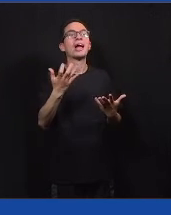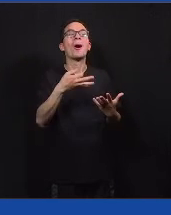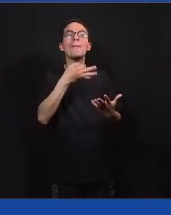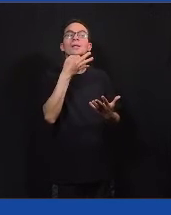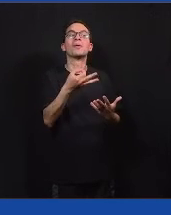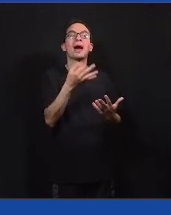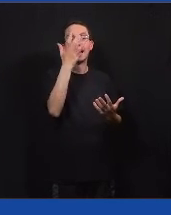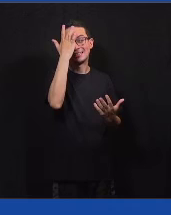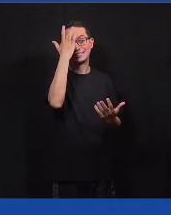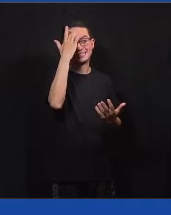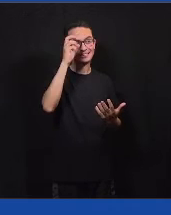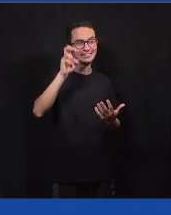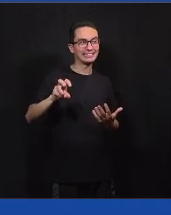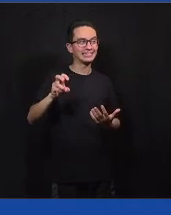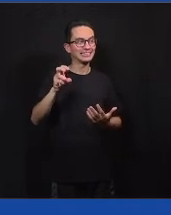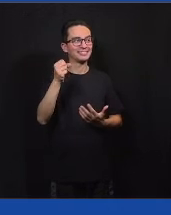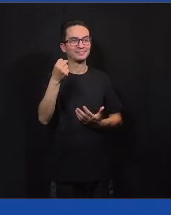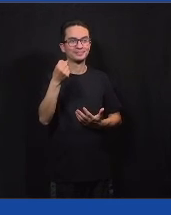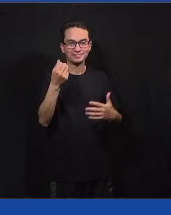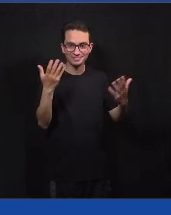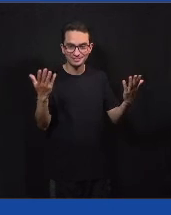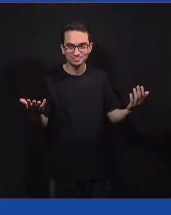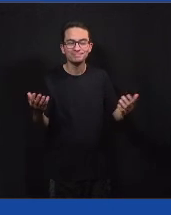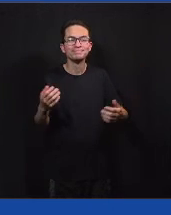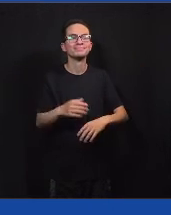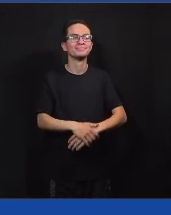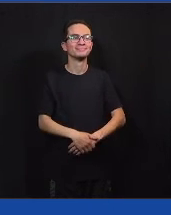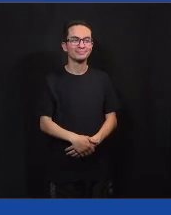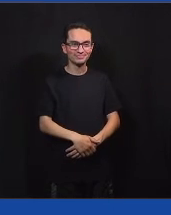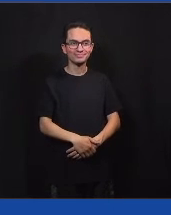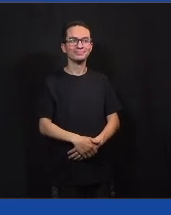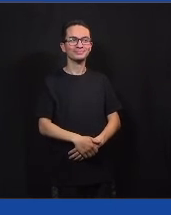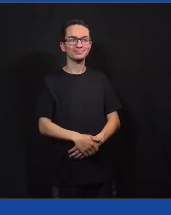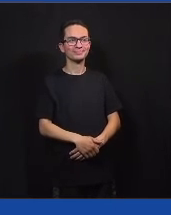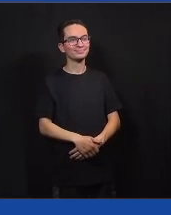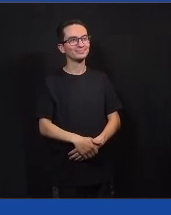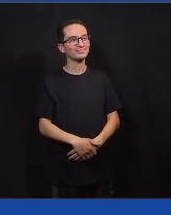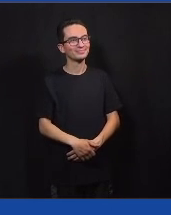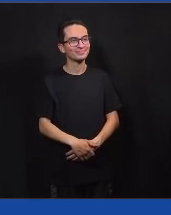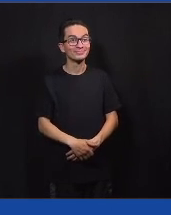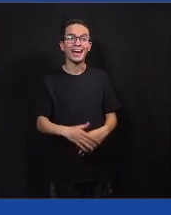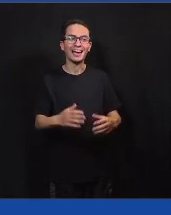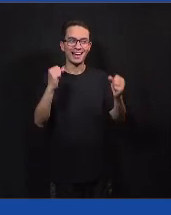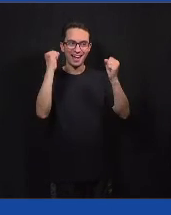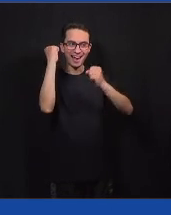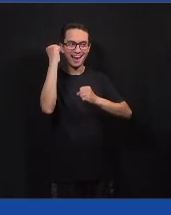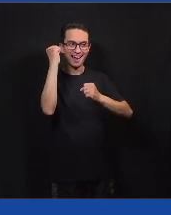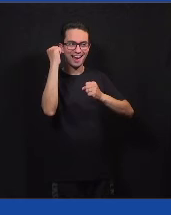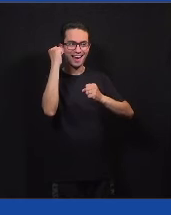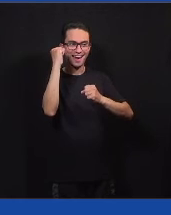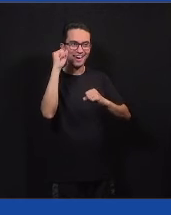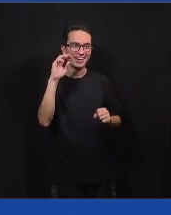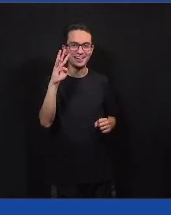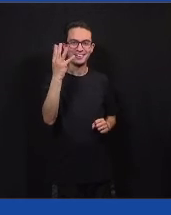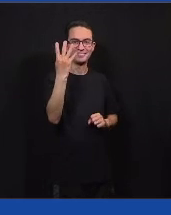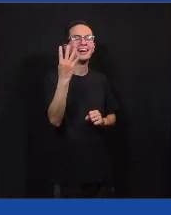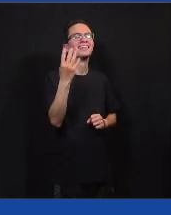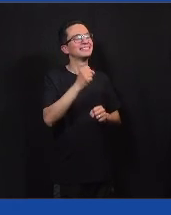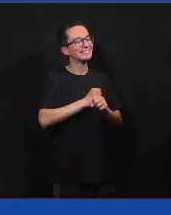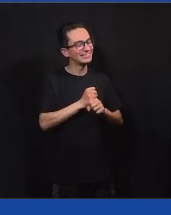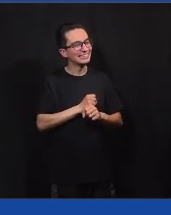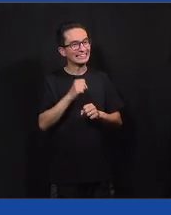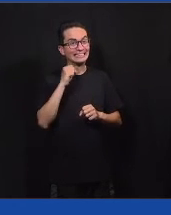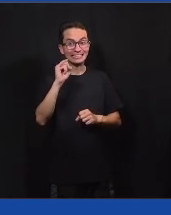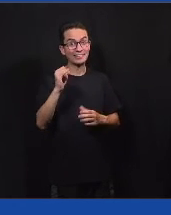Tô adorando, que a pressão pra você tá enorme. É o livro, você erra agora. Pois é. Bom, se eu errar,